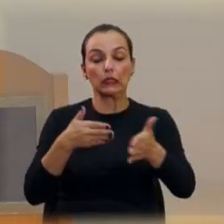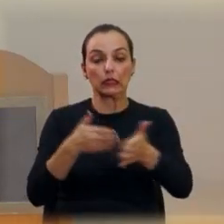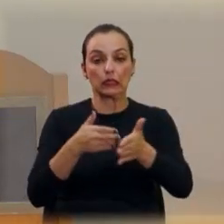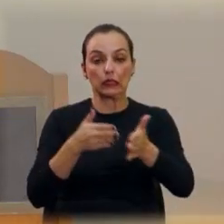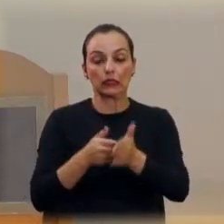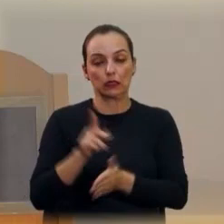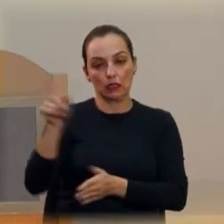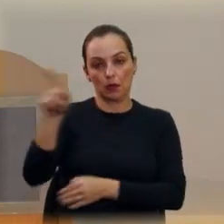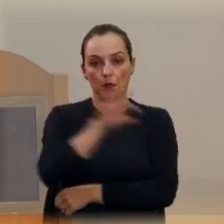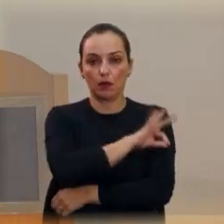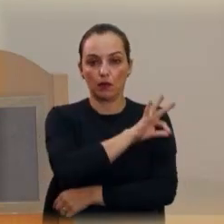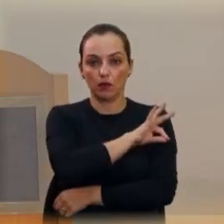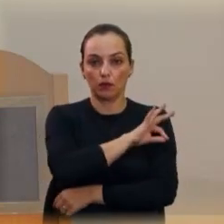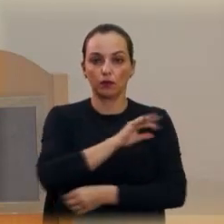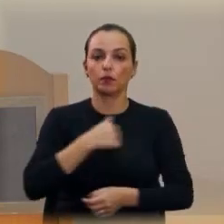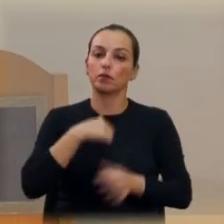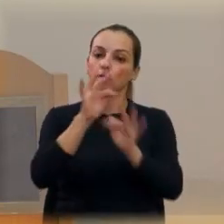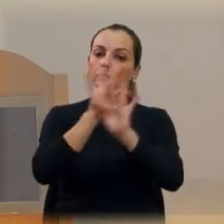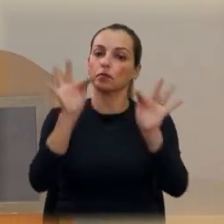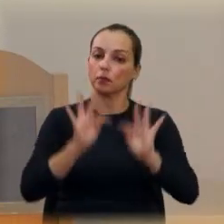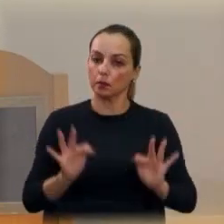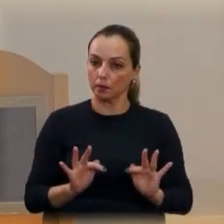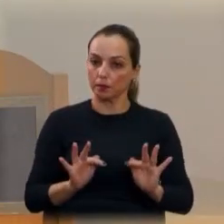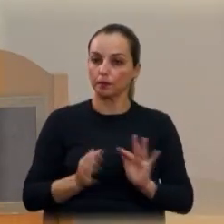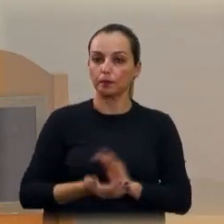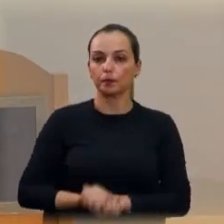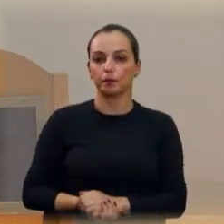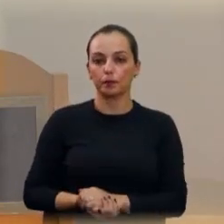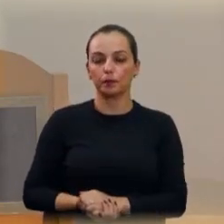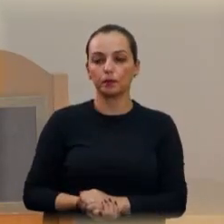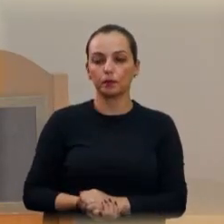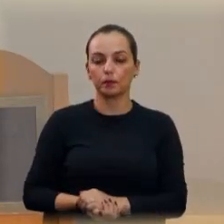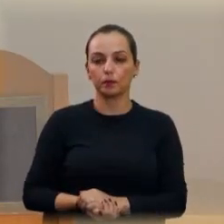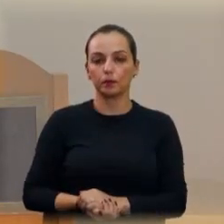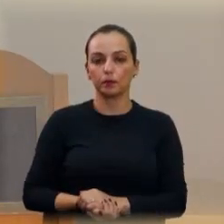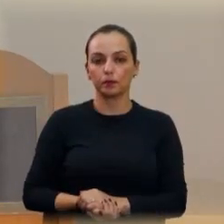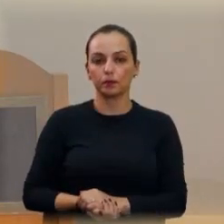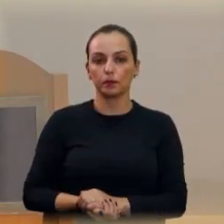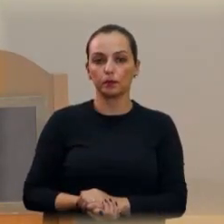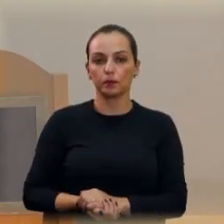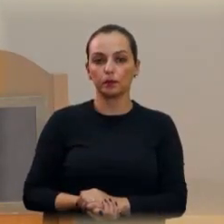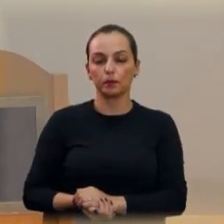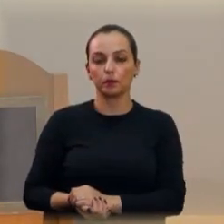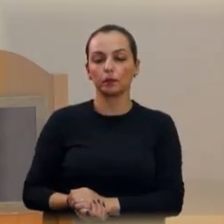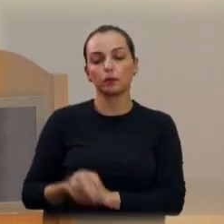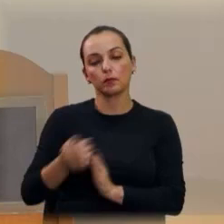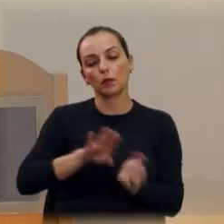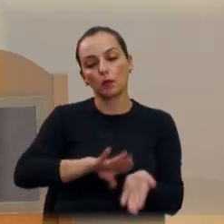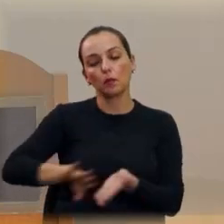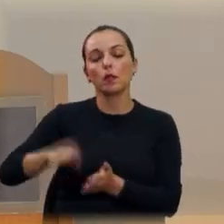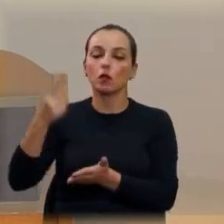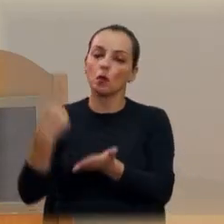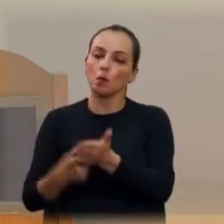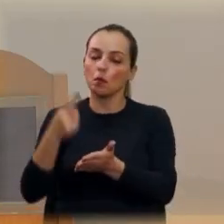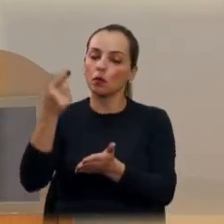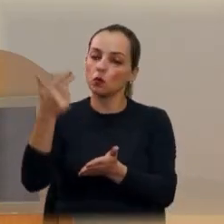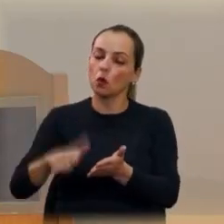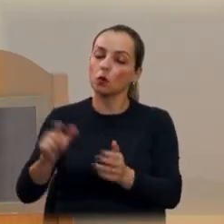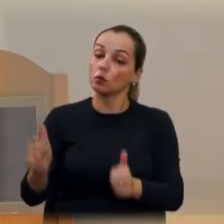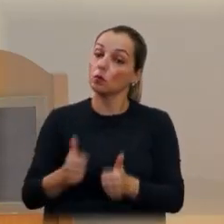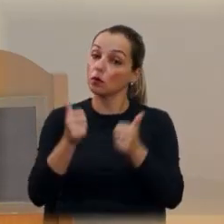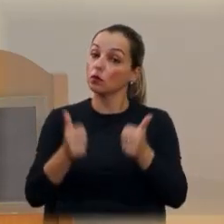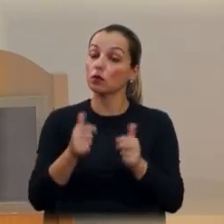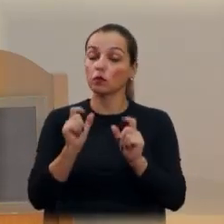prefeitura. Fico muito feliz. Outra agenda positiva, gostaria, antes de eu falar,